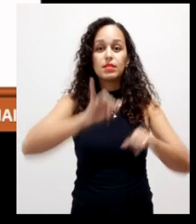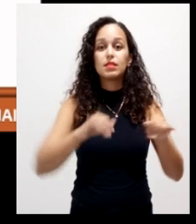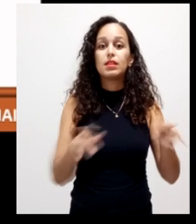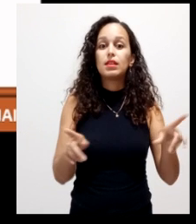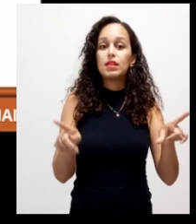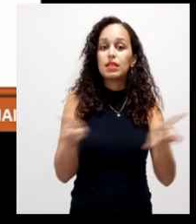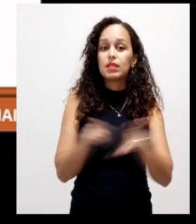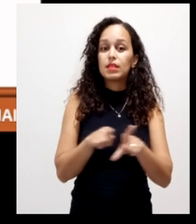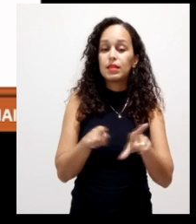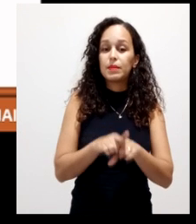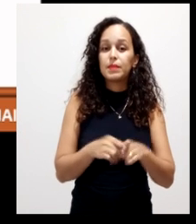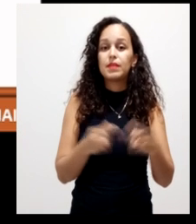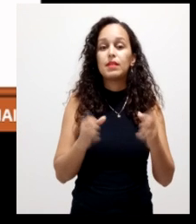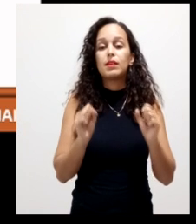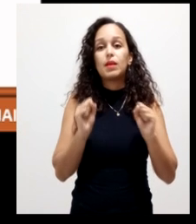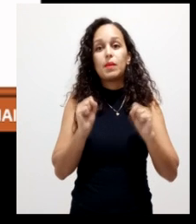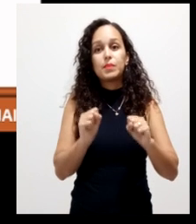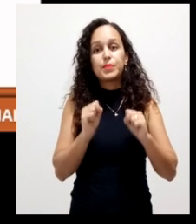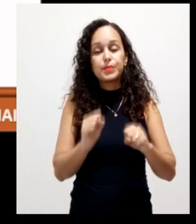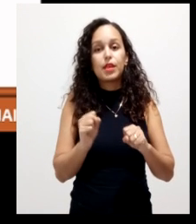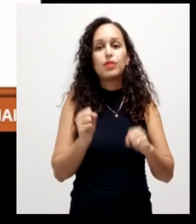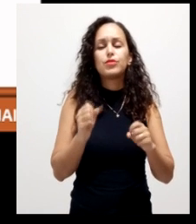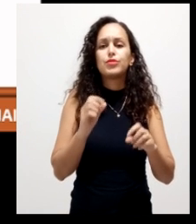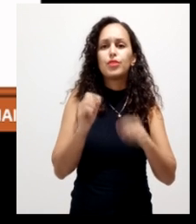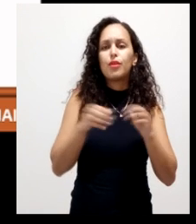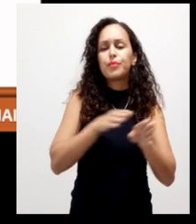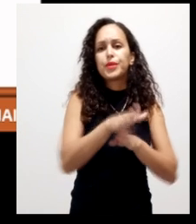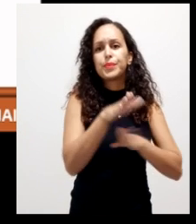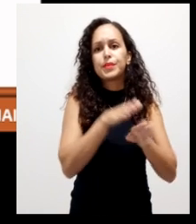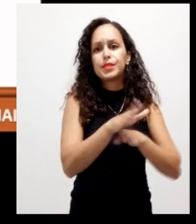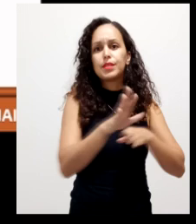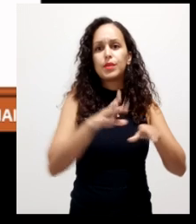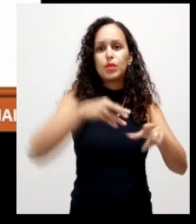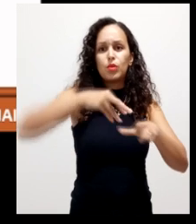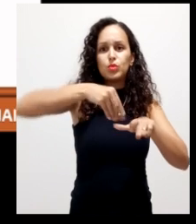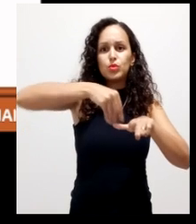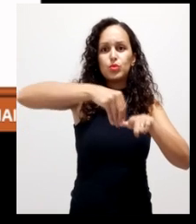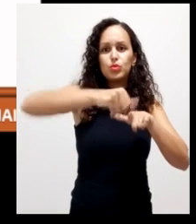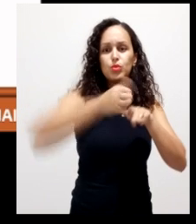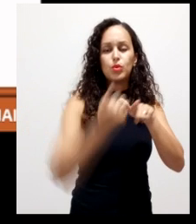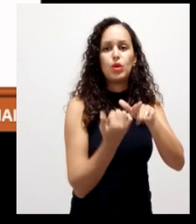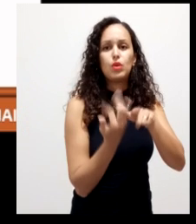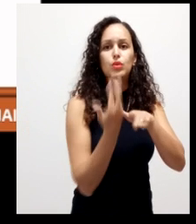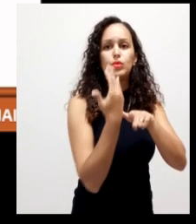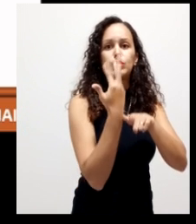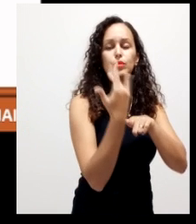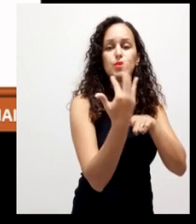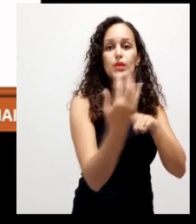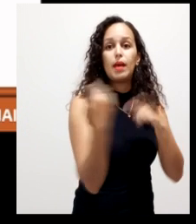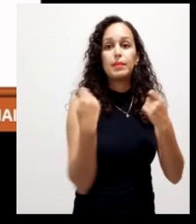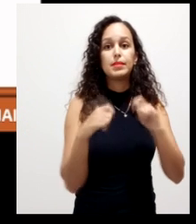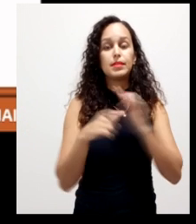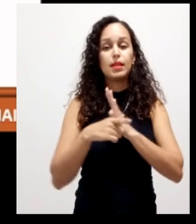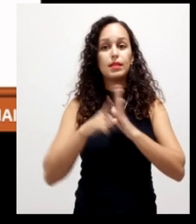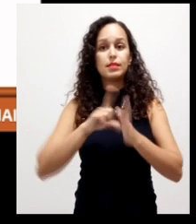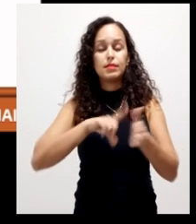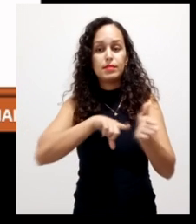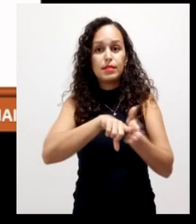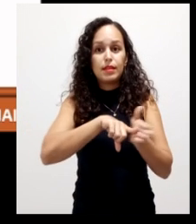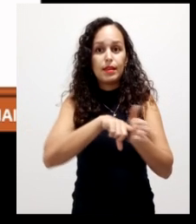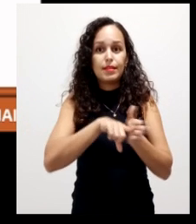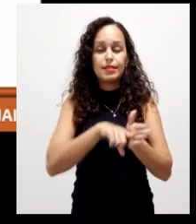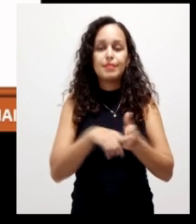para que se possa fazer uma recomendação de adubação então é necessário a análise química desse composto então essas são as